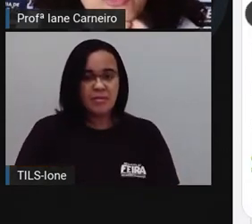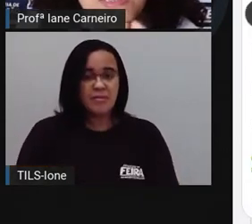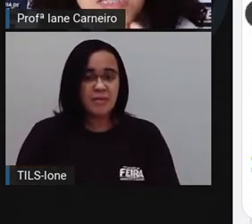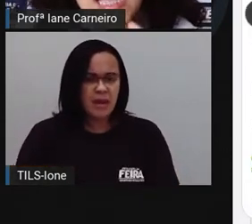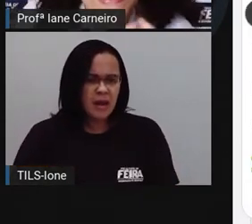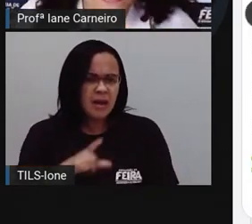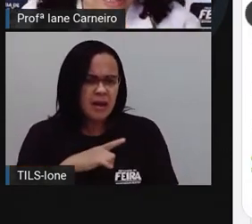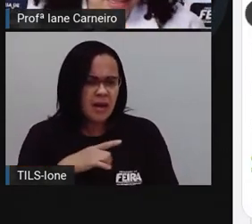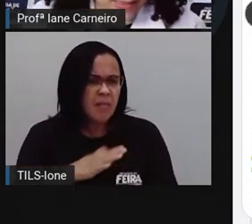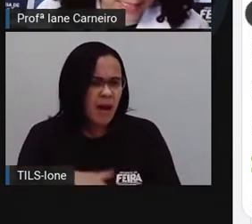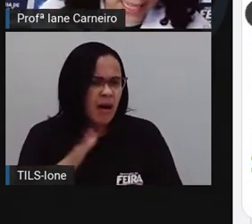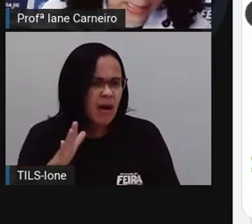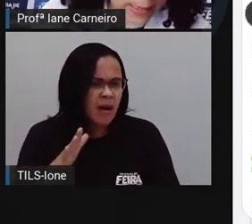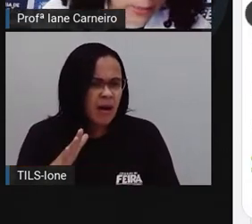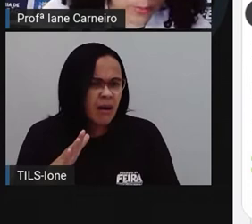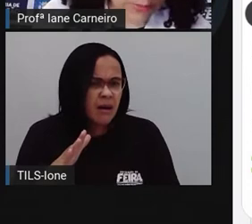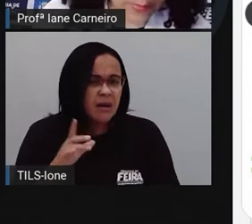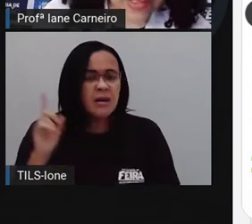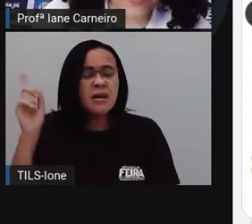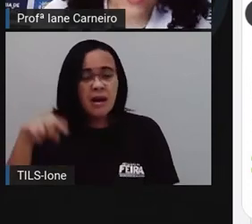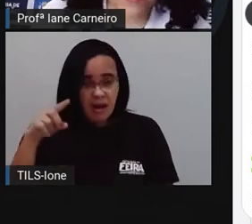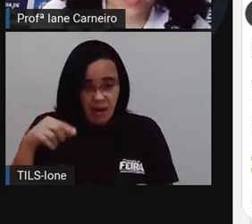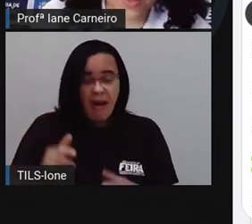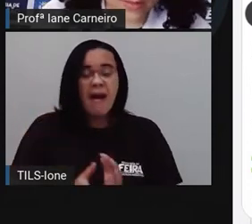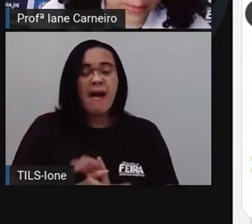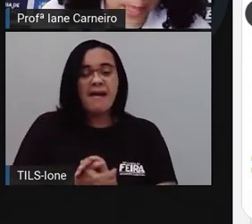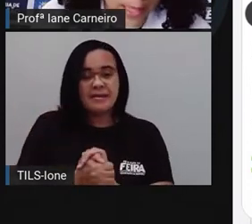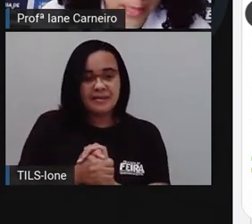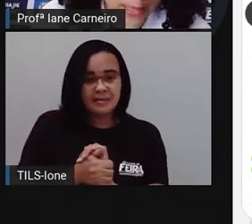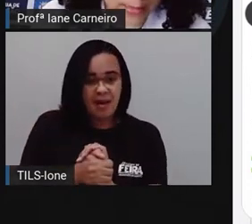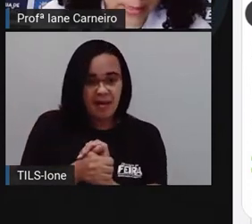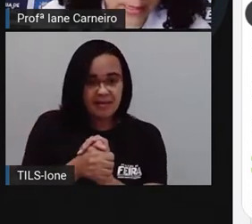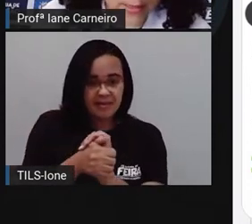filhotes é a tartaruga. Vamos escrever o nome, ó.